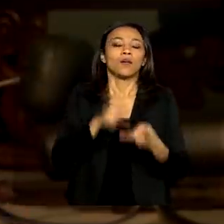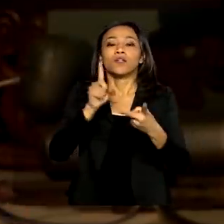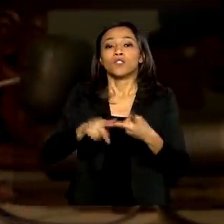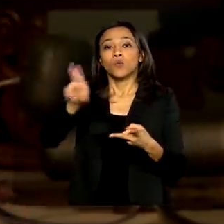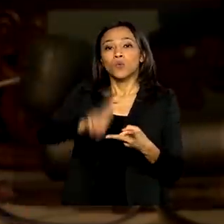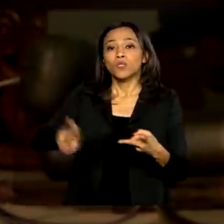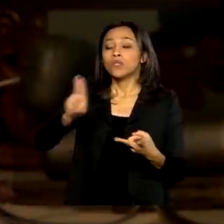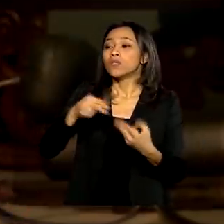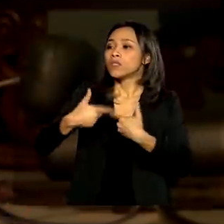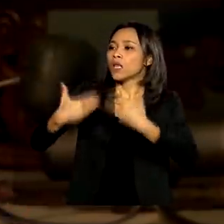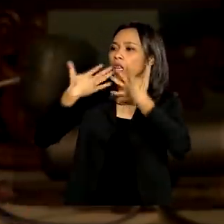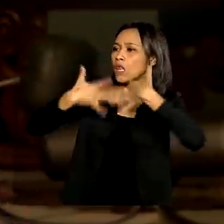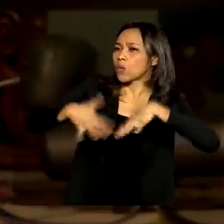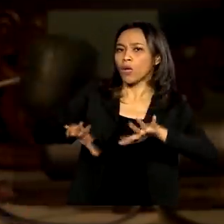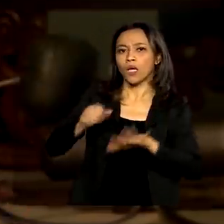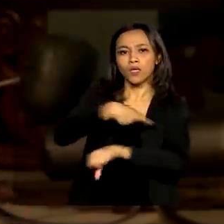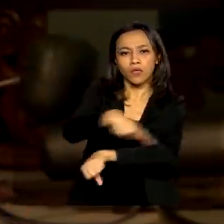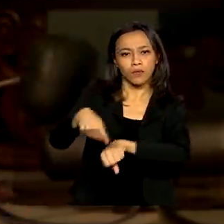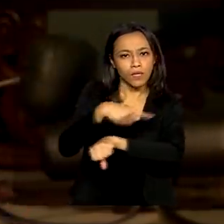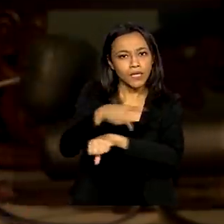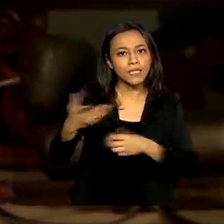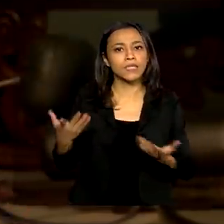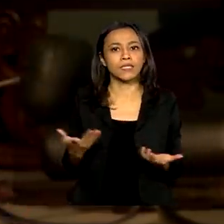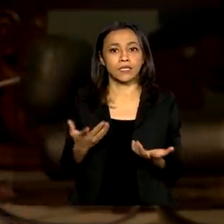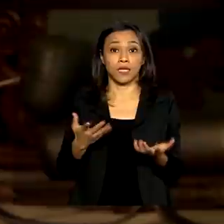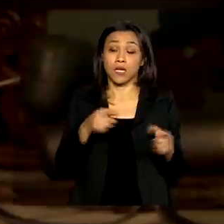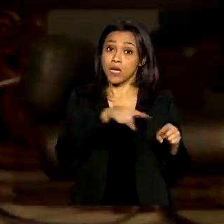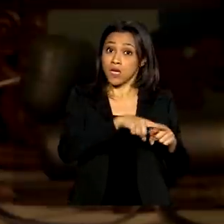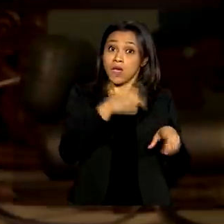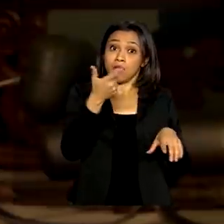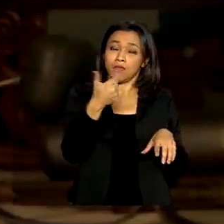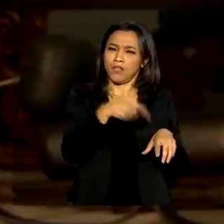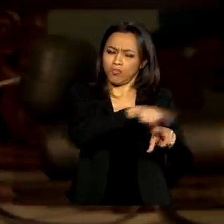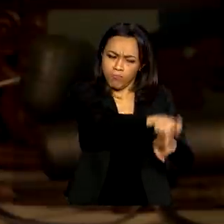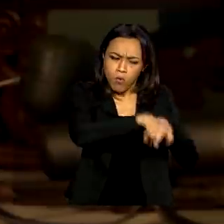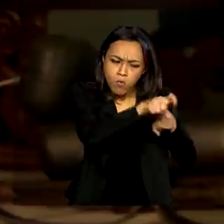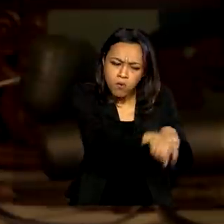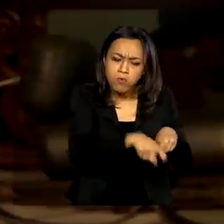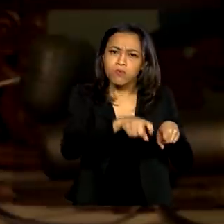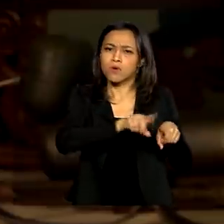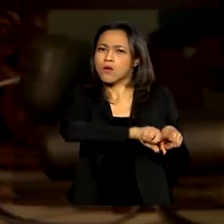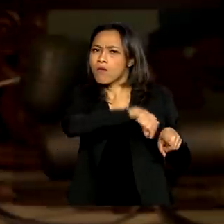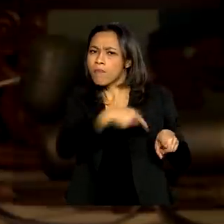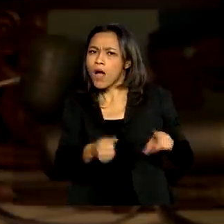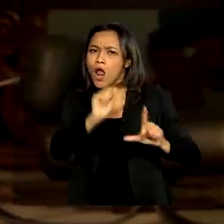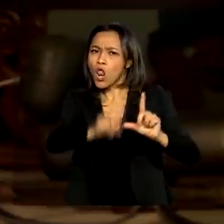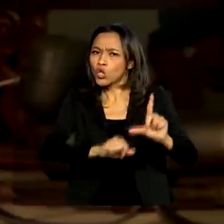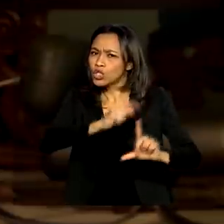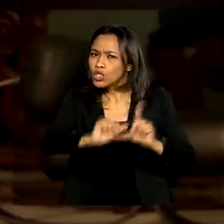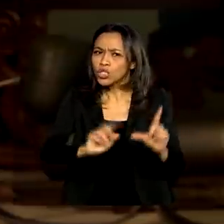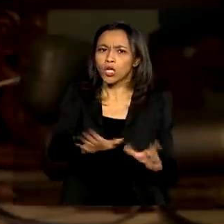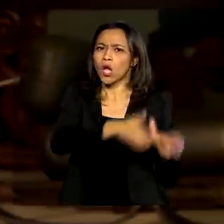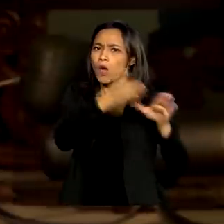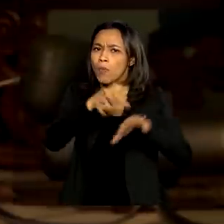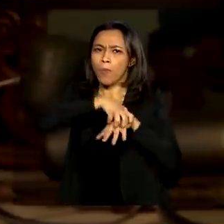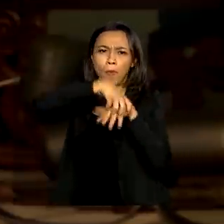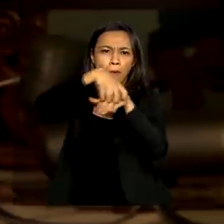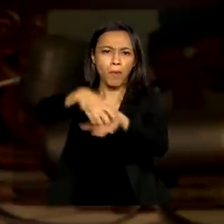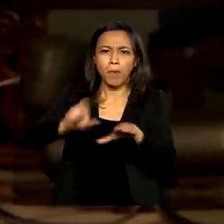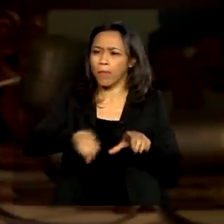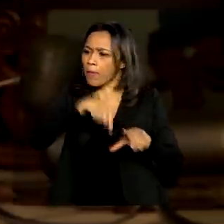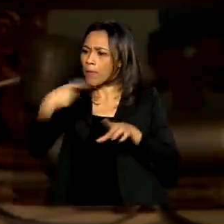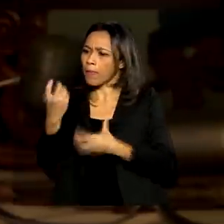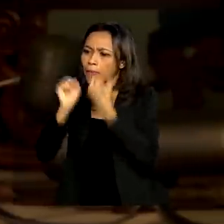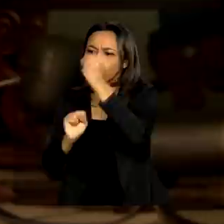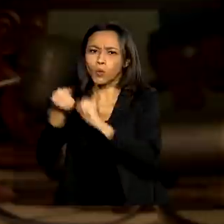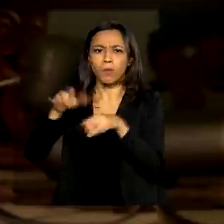recursos naturais, incentivar as cadeias produtivas de forma que nós tenhamos todas as condições de atender as necessidades